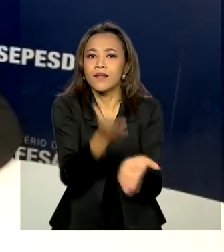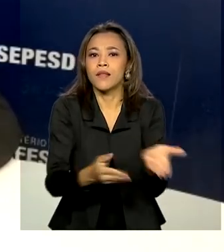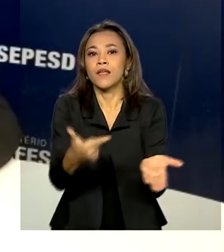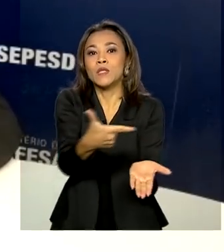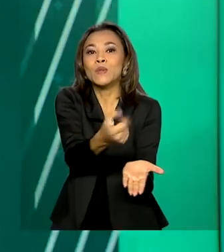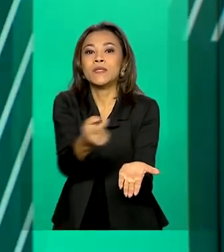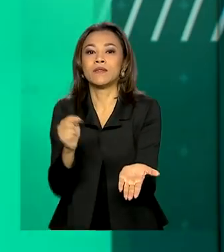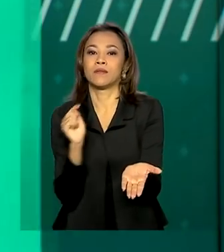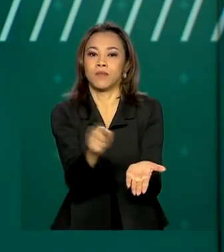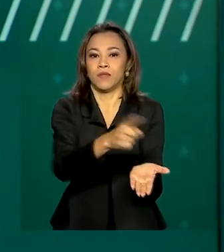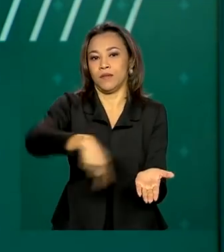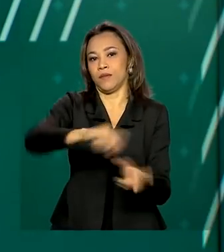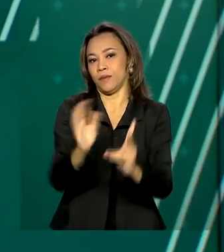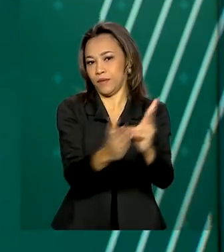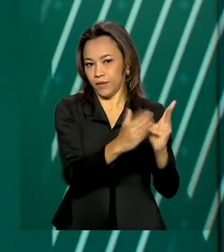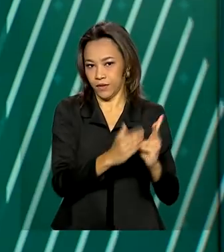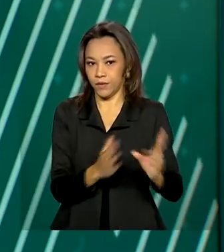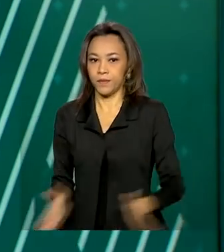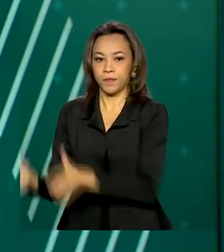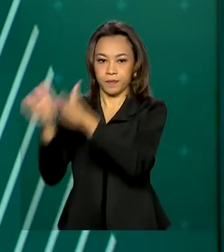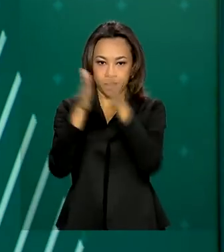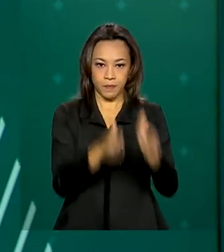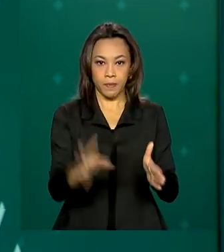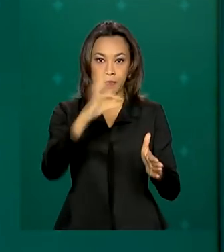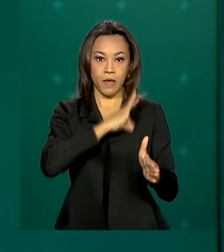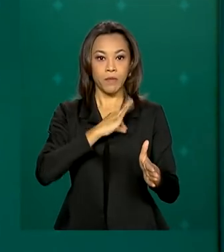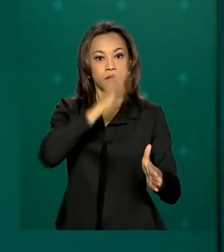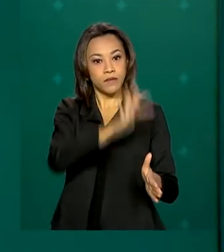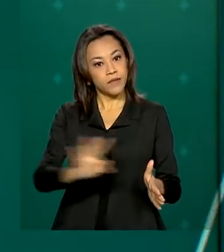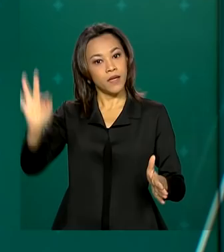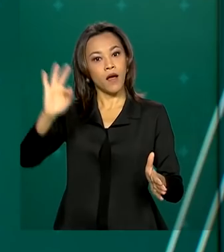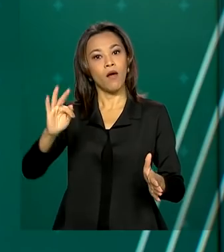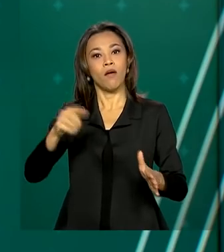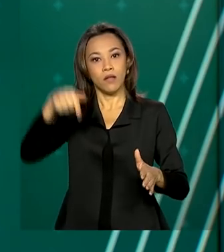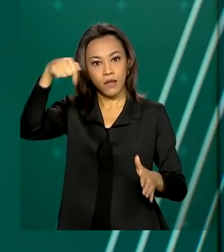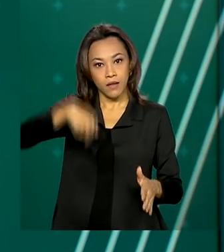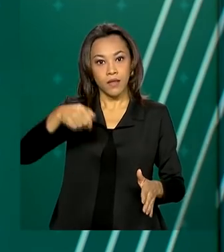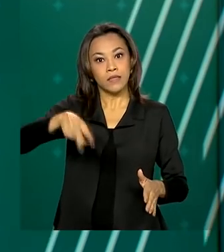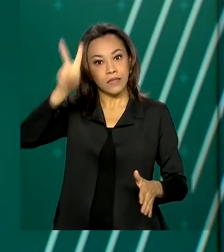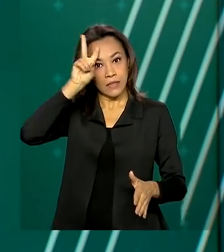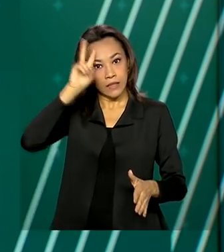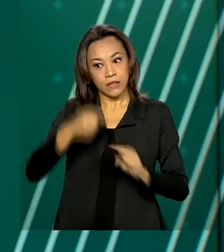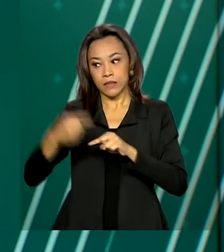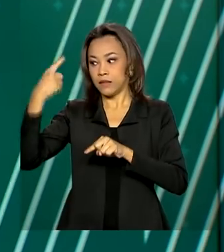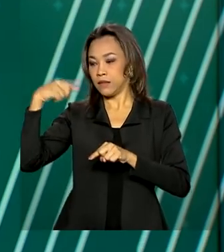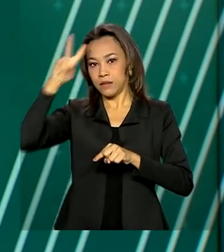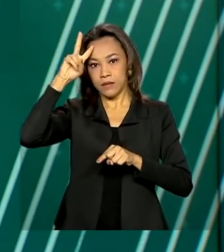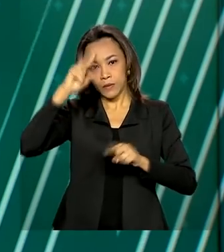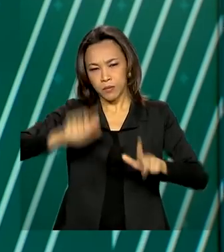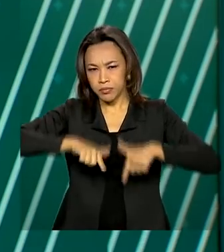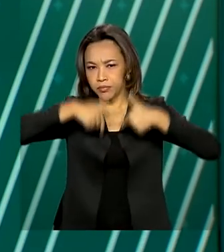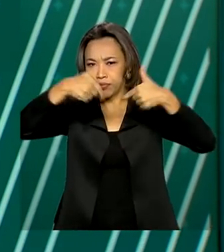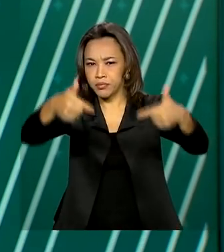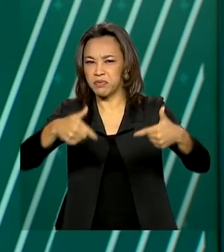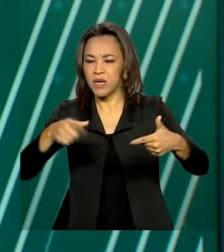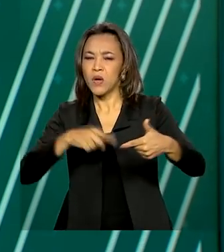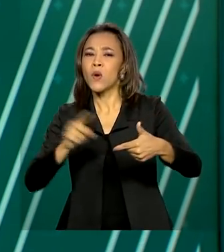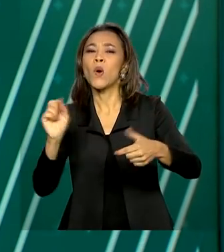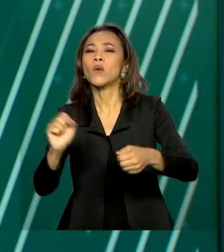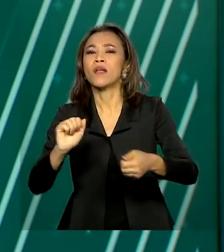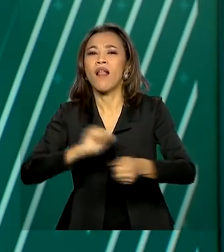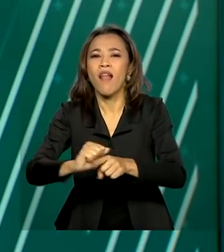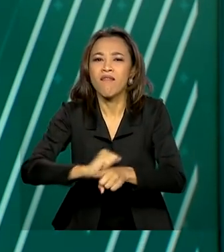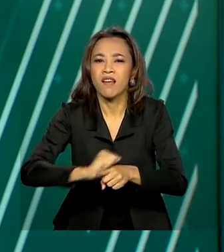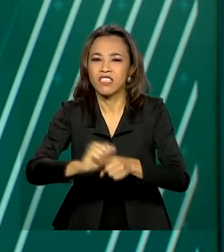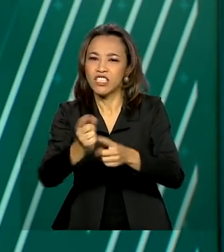indígenas. A Polícia Federal realizou nesta segunda-feira a maior operação do ano contra a lavagem de dinheiro do